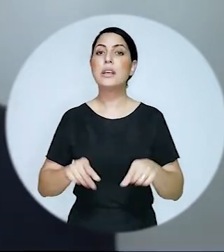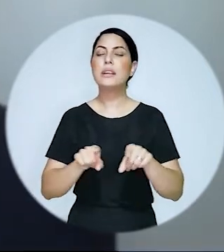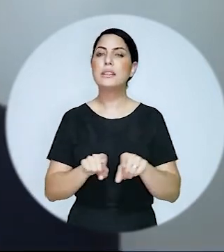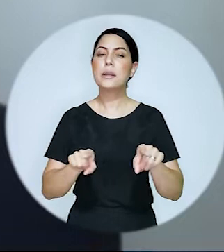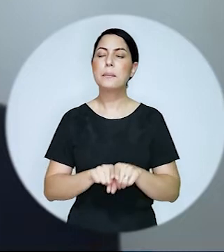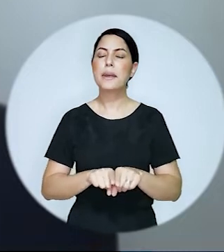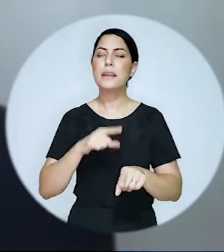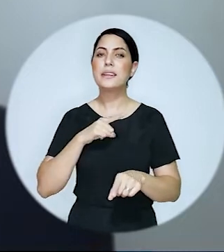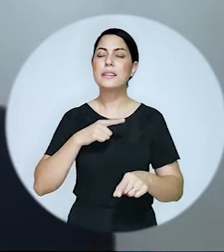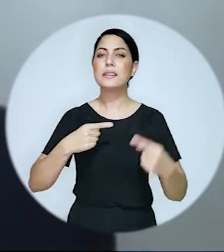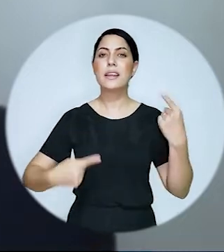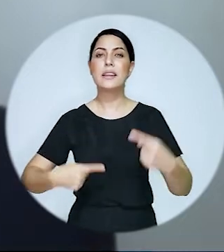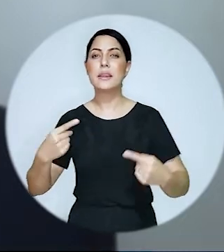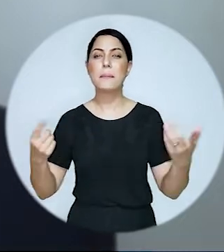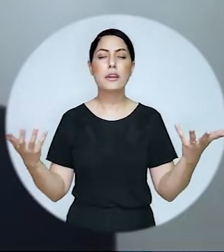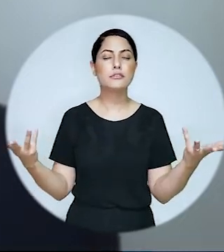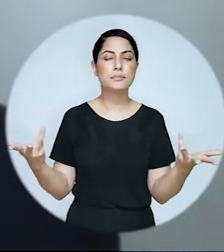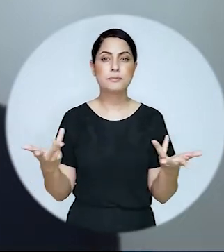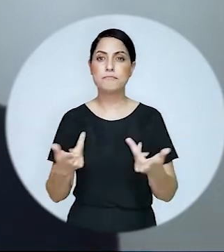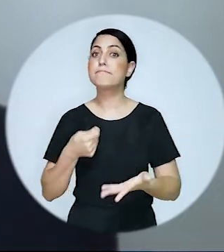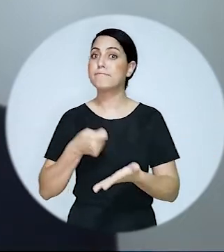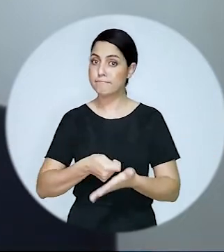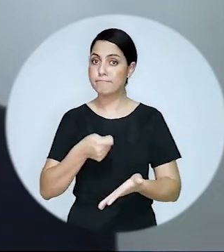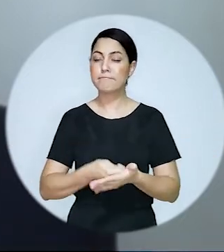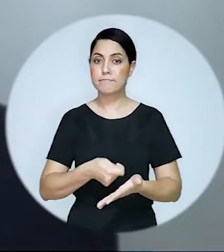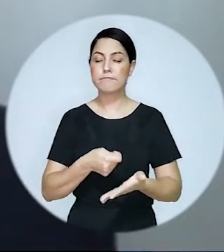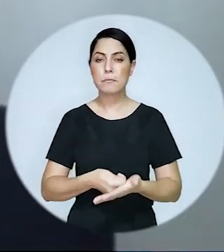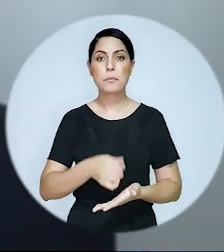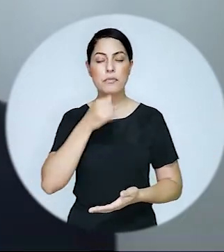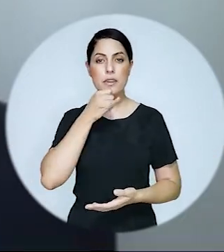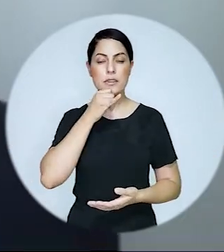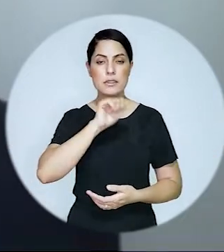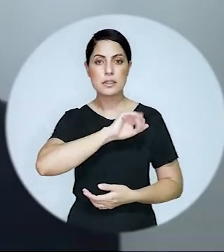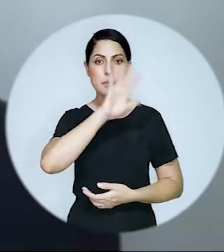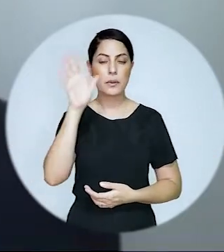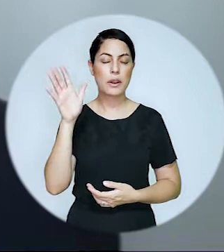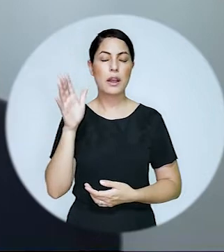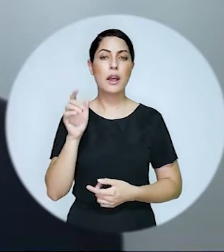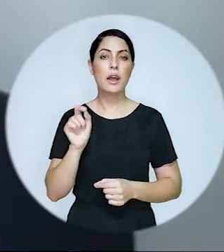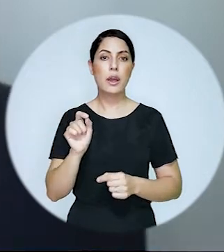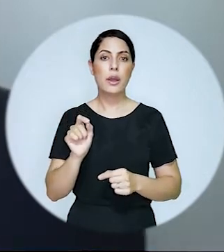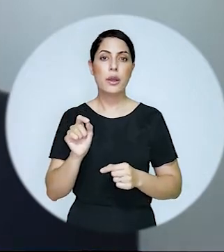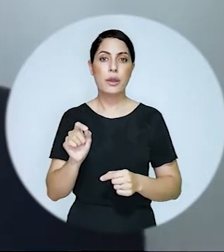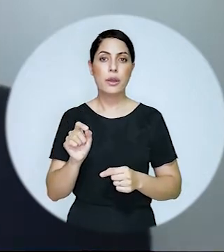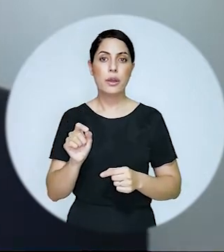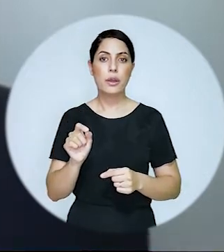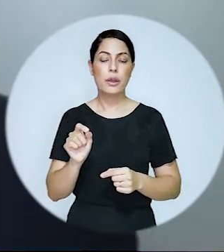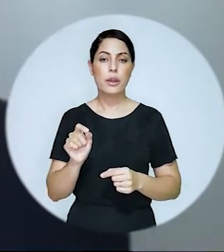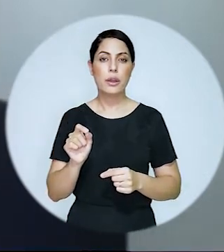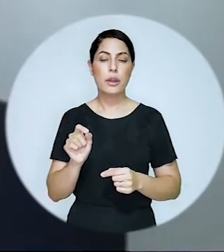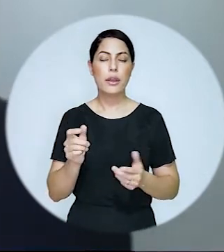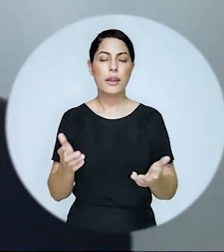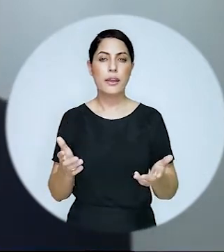exigem um debate muito refinado, que é o que esse grupo tem condições de